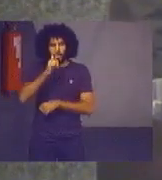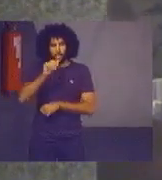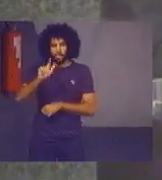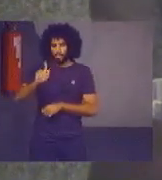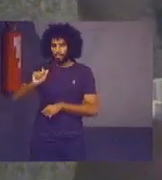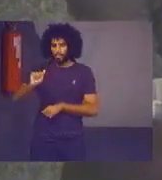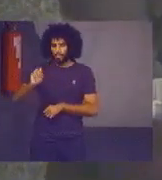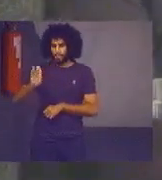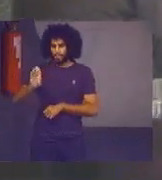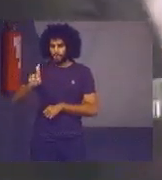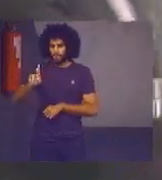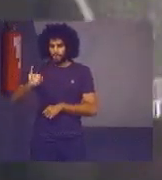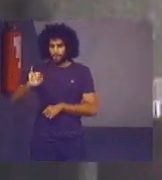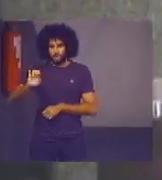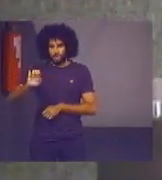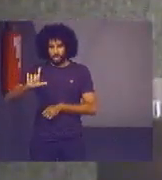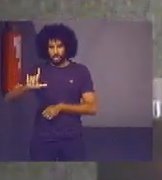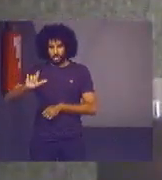Soares.